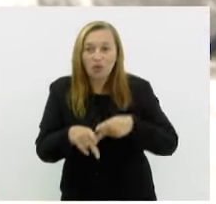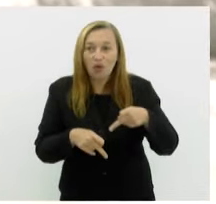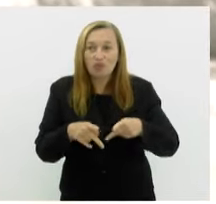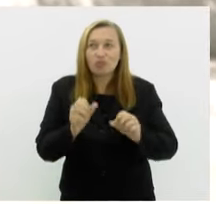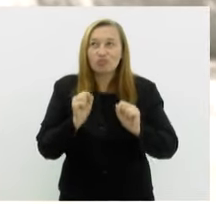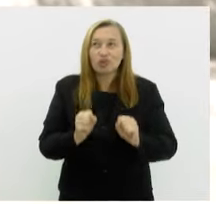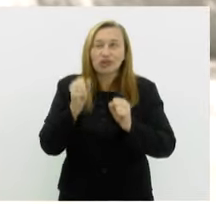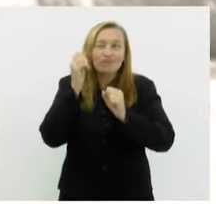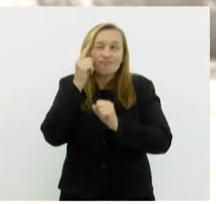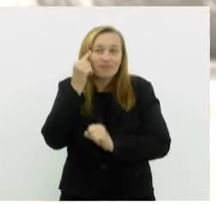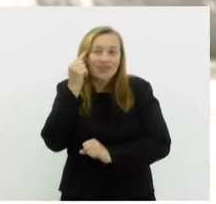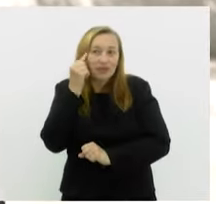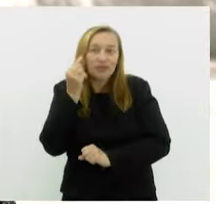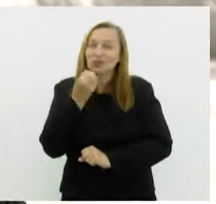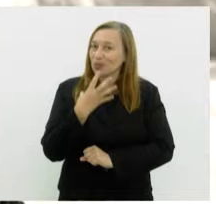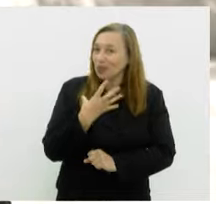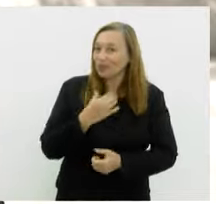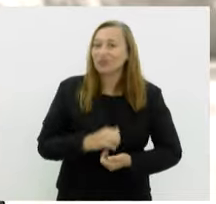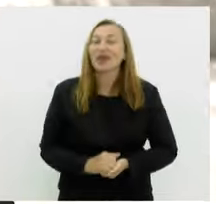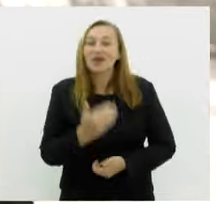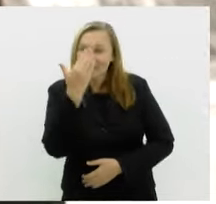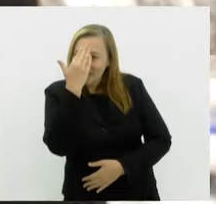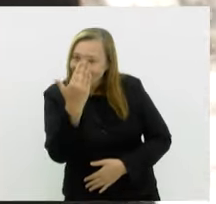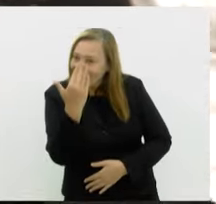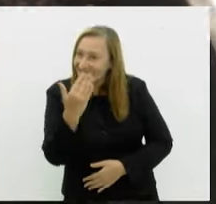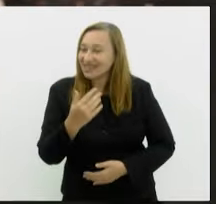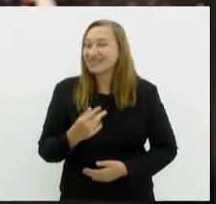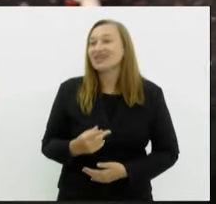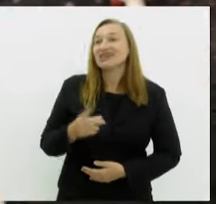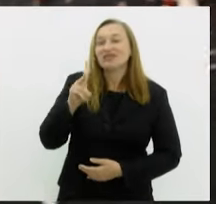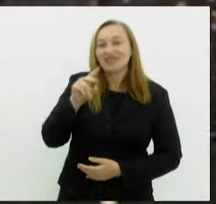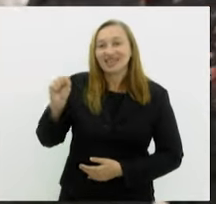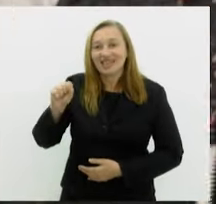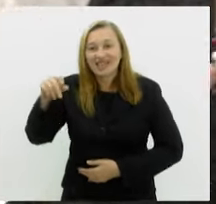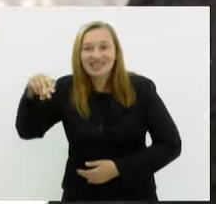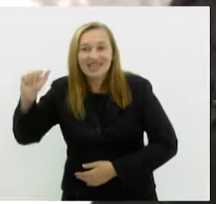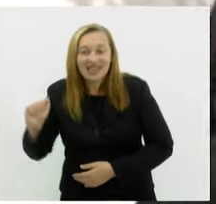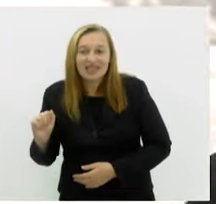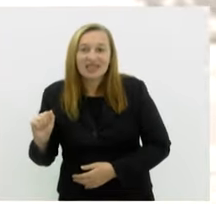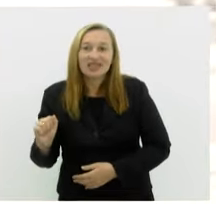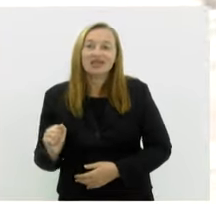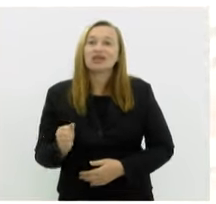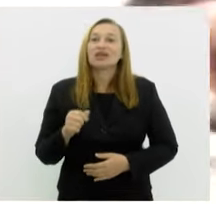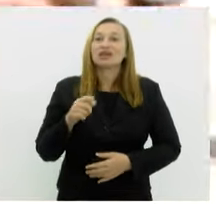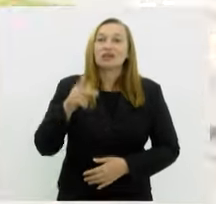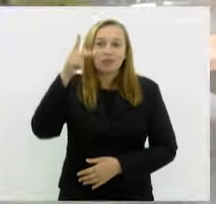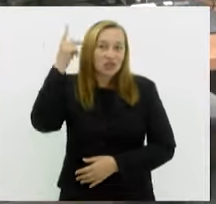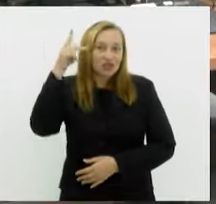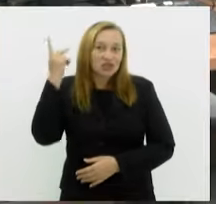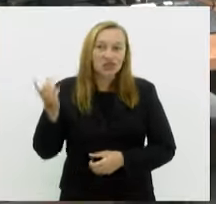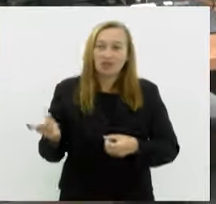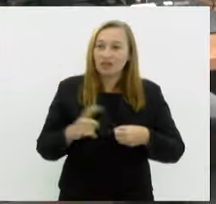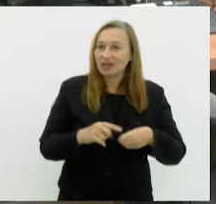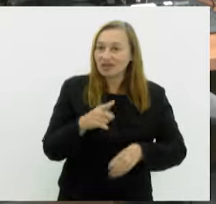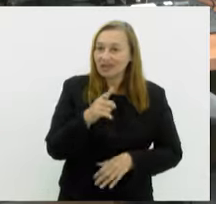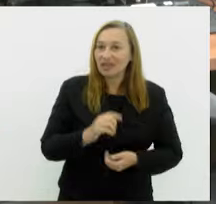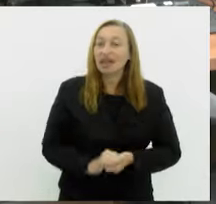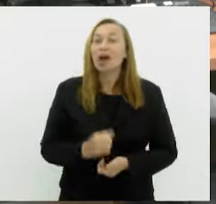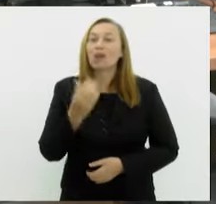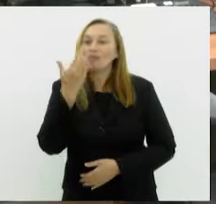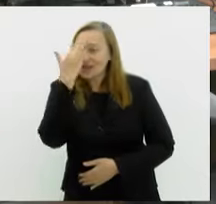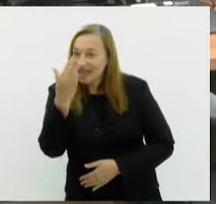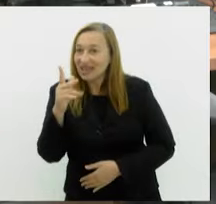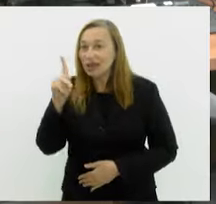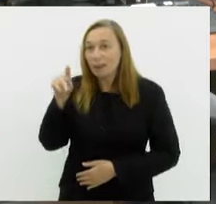reflexão muito interessante. Obrigado pela participação, Vanessa. Potira, voltamos com você no estúdio. Obrigada, Paulo Vítor. É um